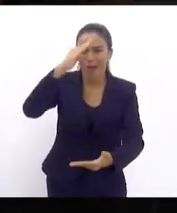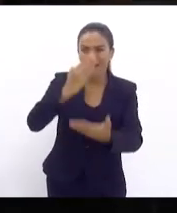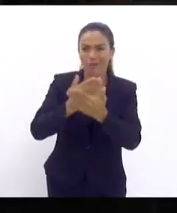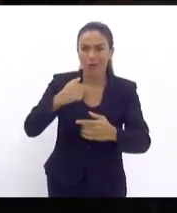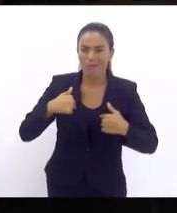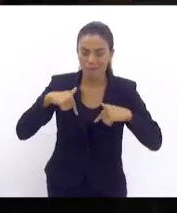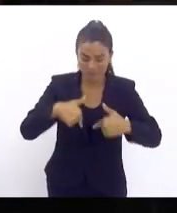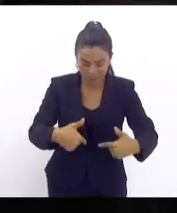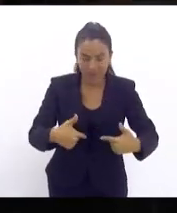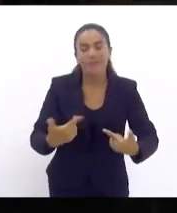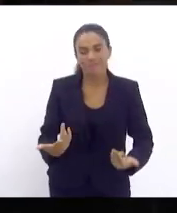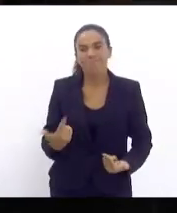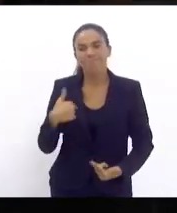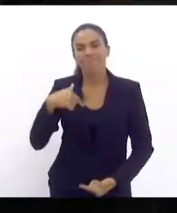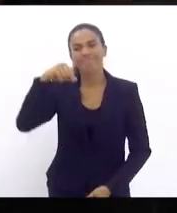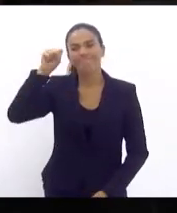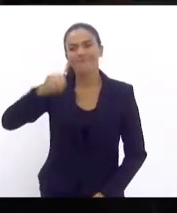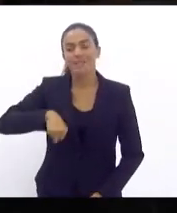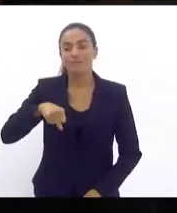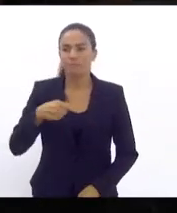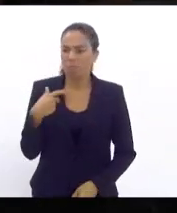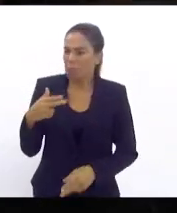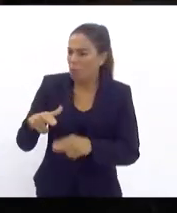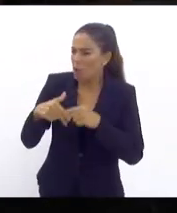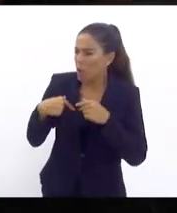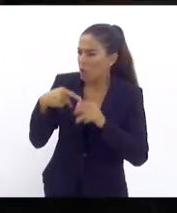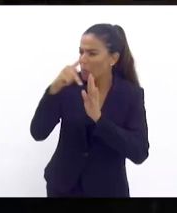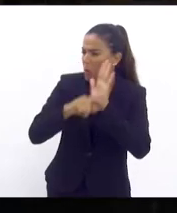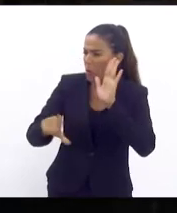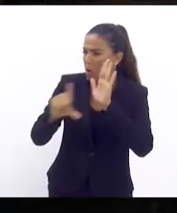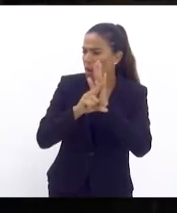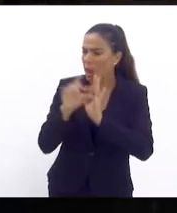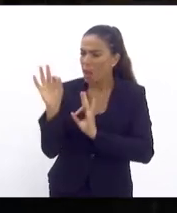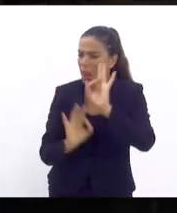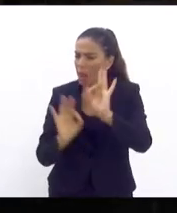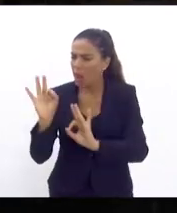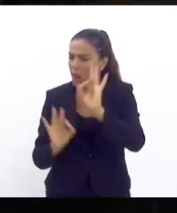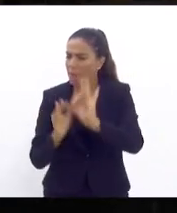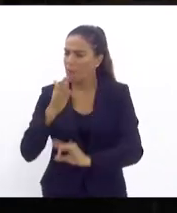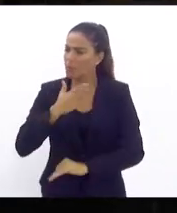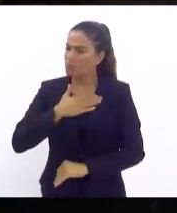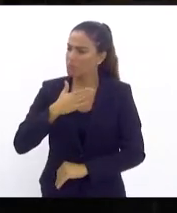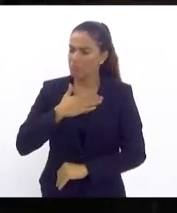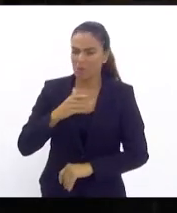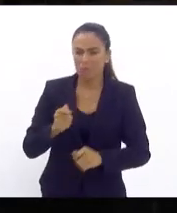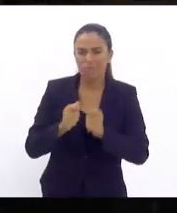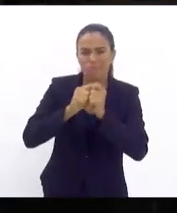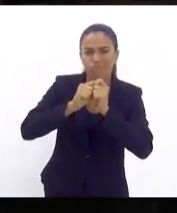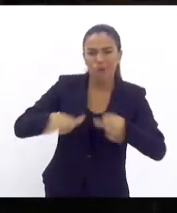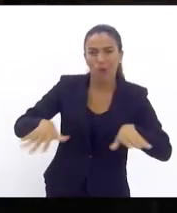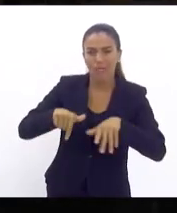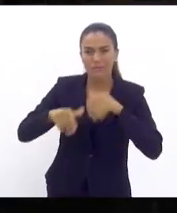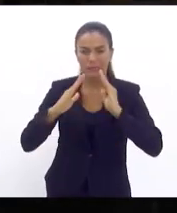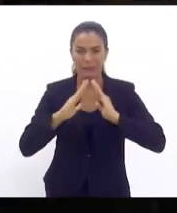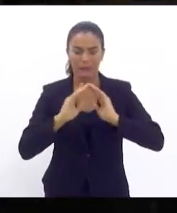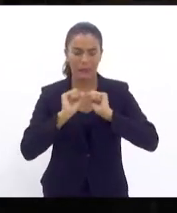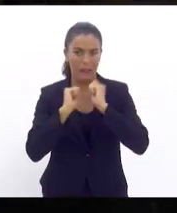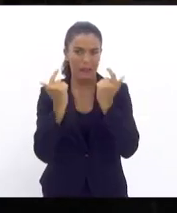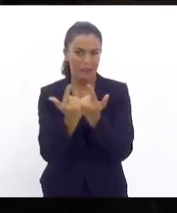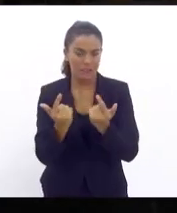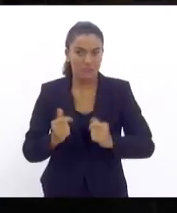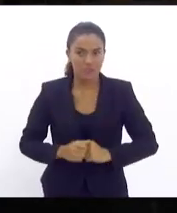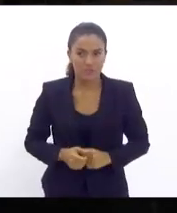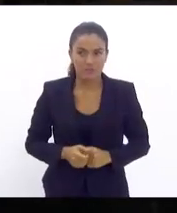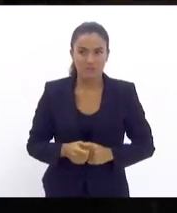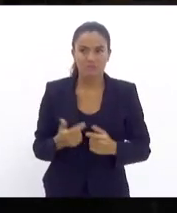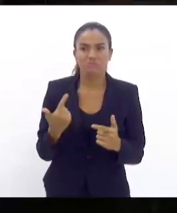um projeto apresentado por mim desqualifica essa casa? Olha, sinceramente, é difícil, muito difícil ouvir esse tipo de intervenção